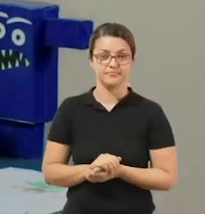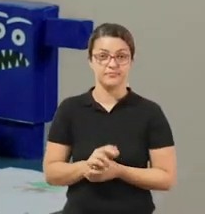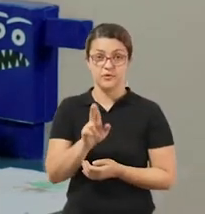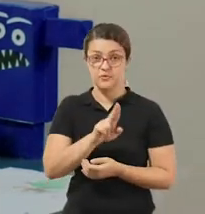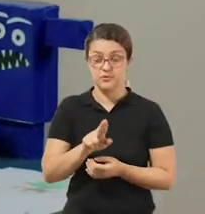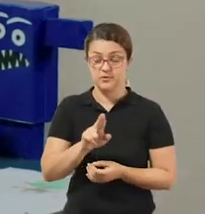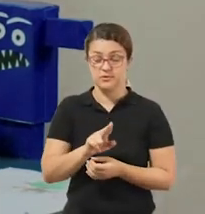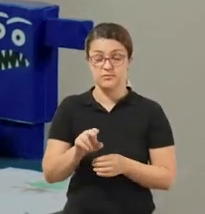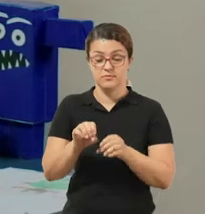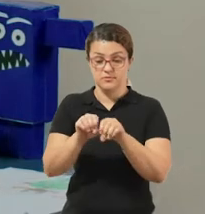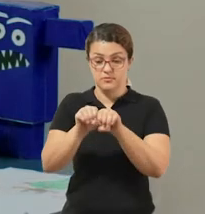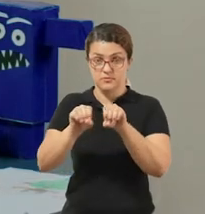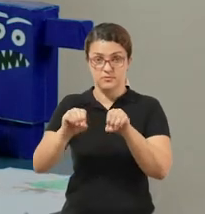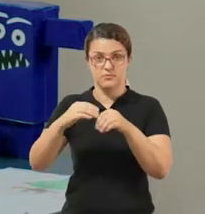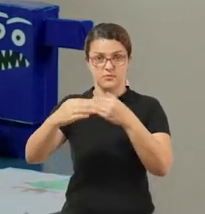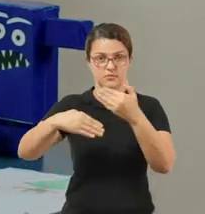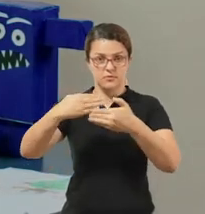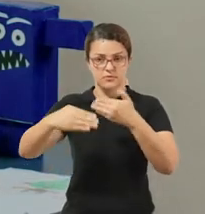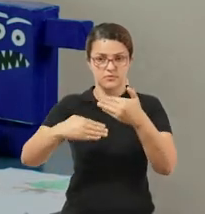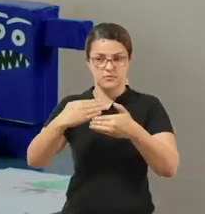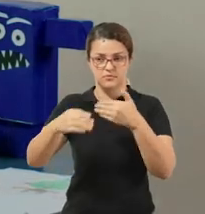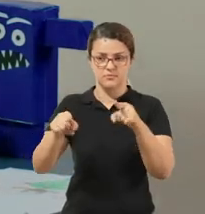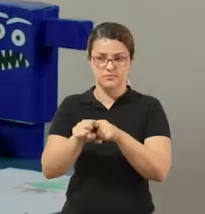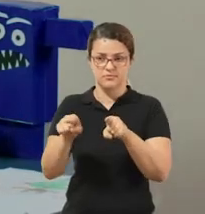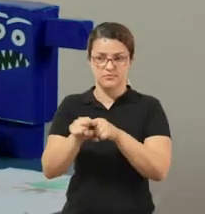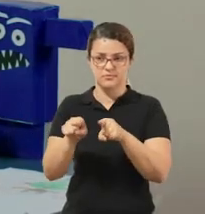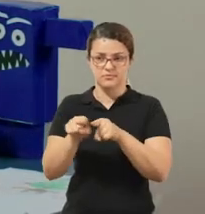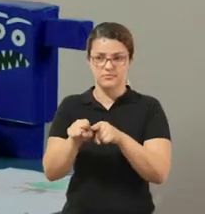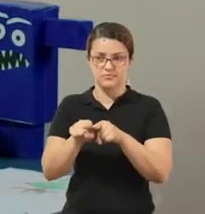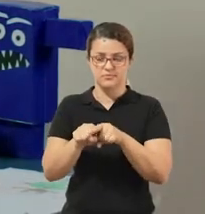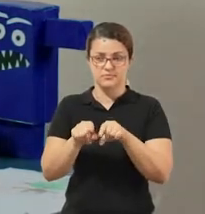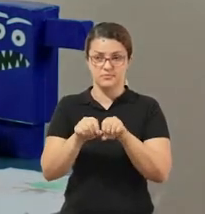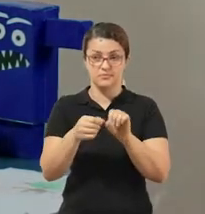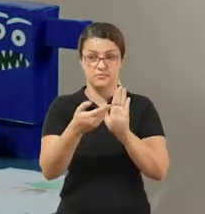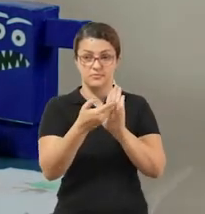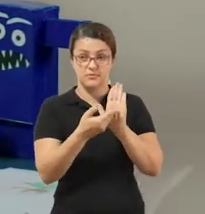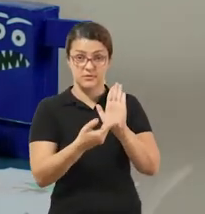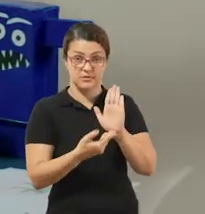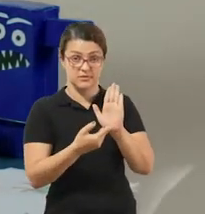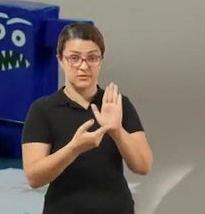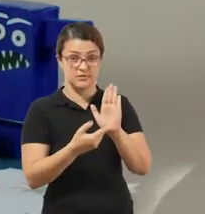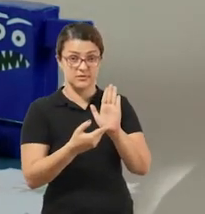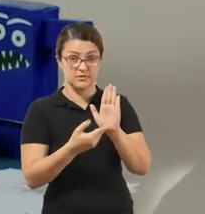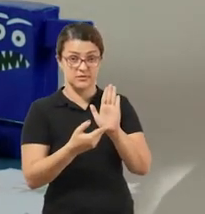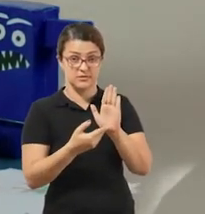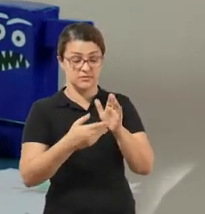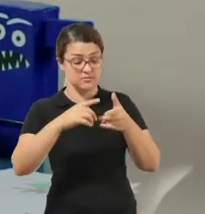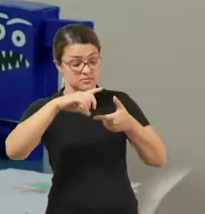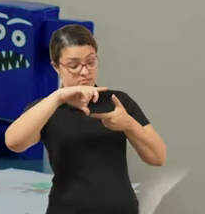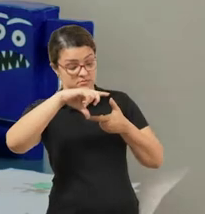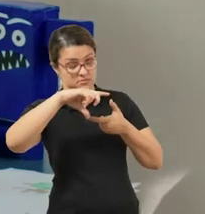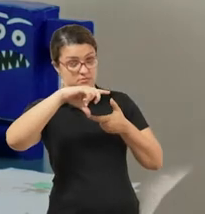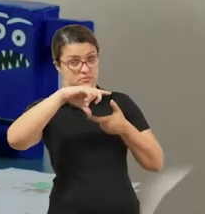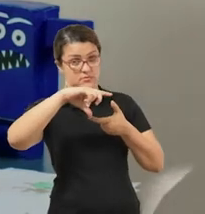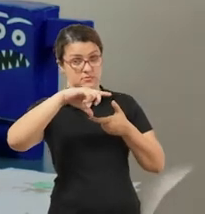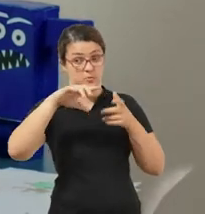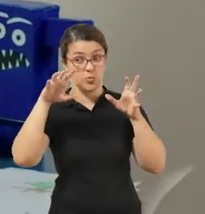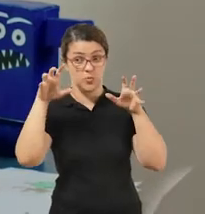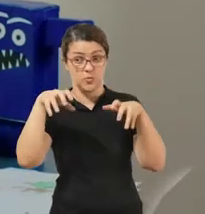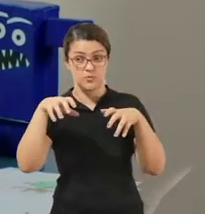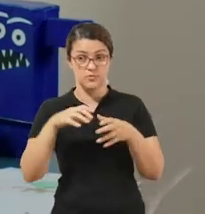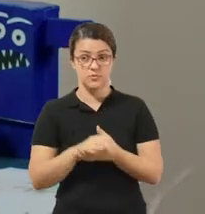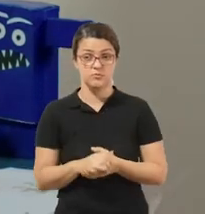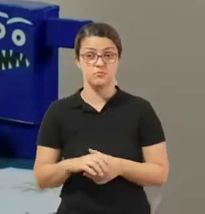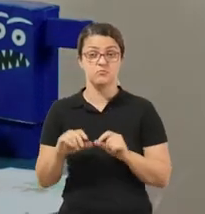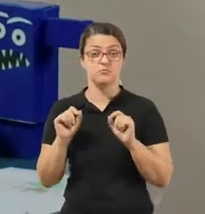do rolinho de papel higiênico também, para fazer esse mocinho aqui. O que